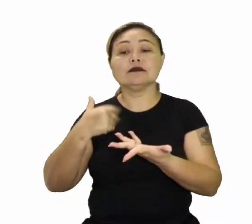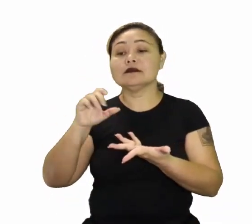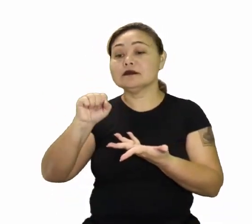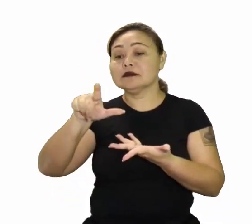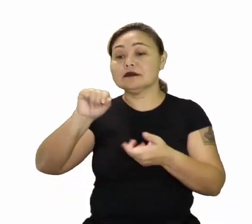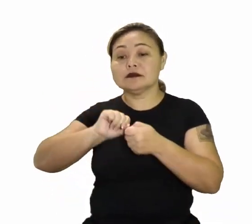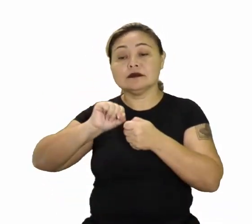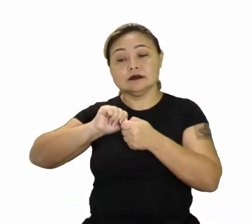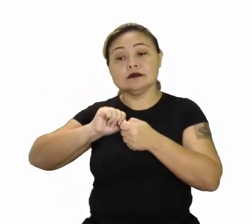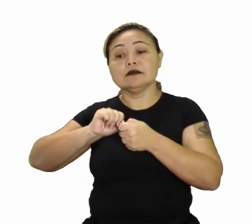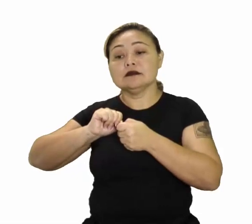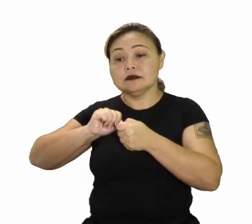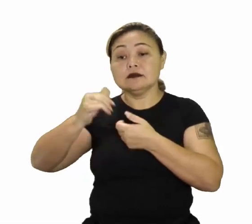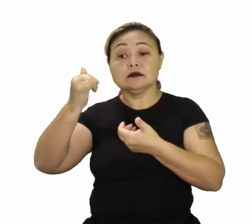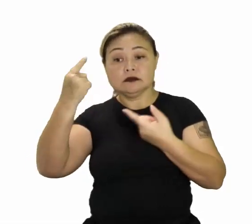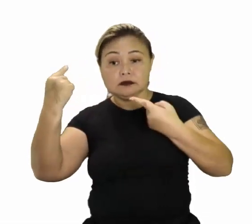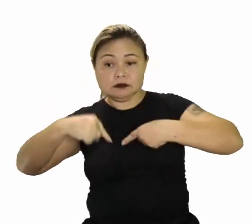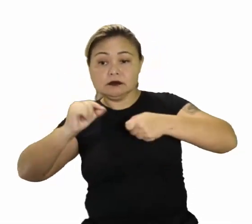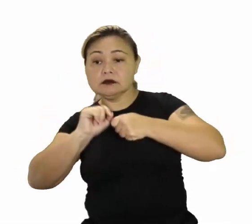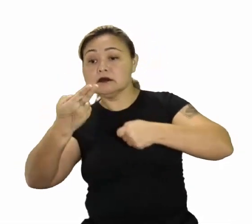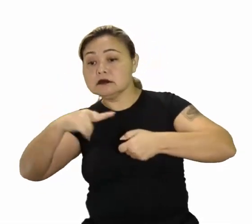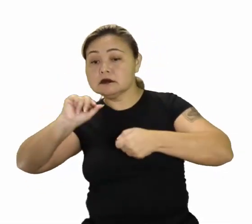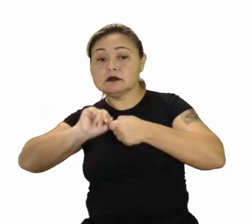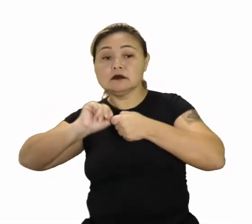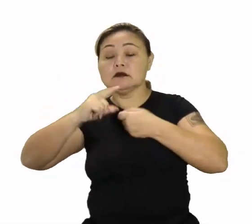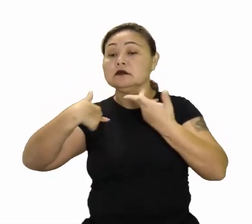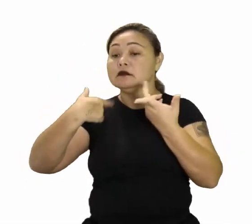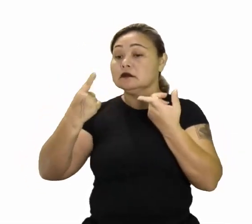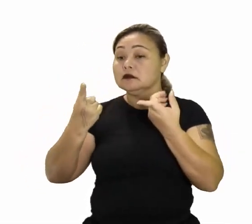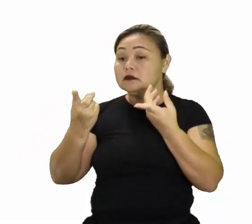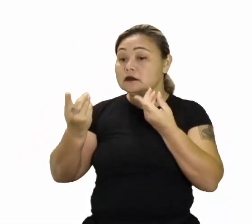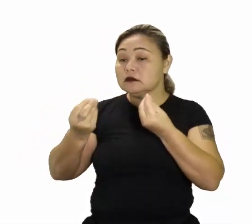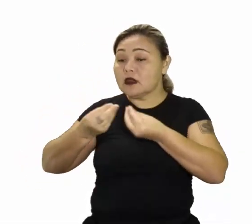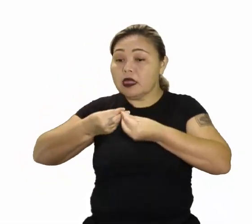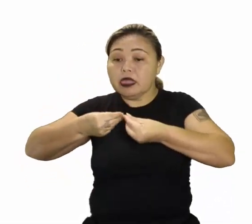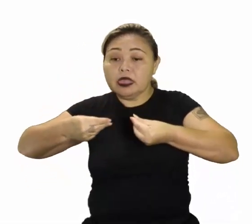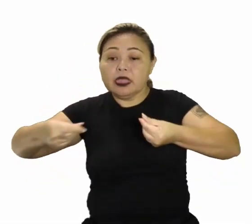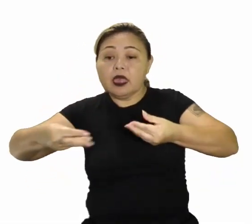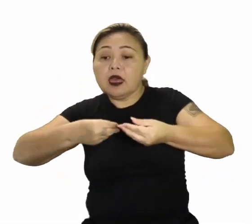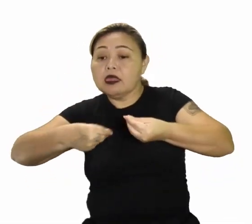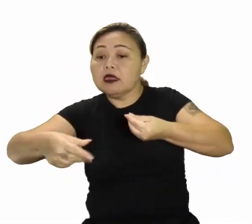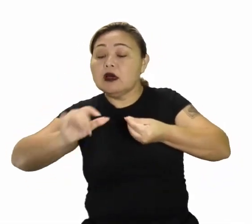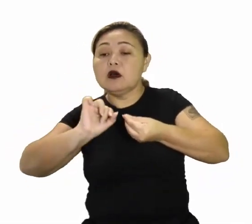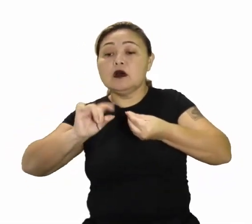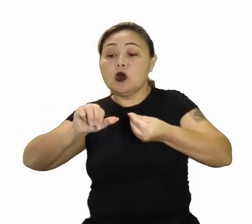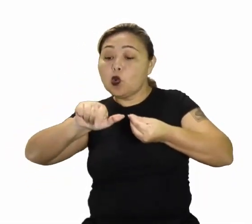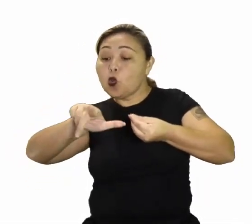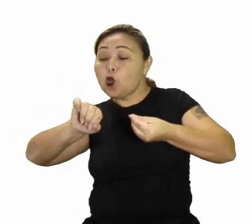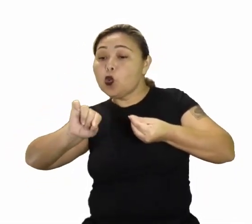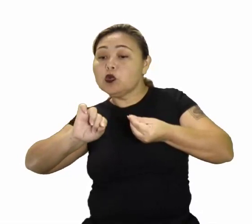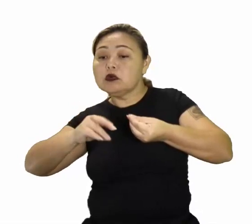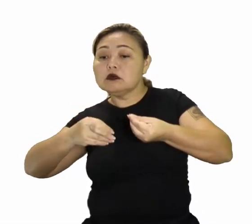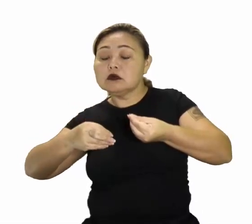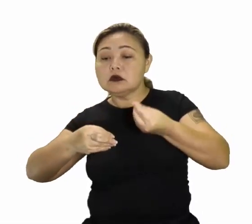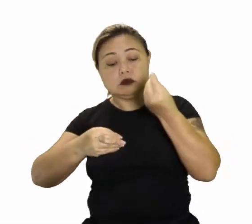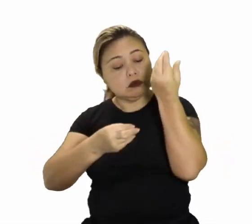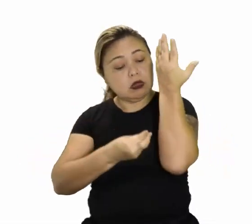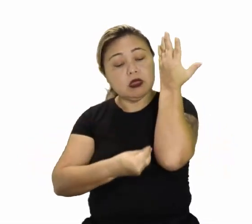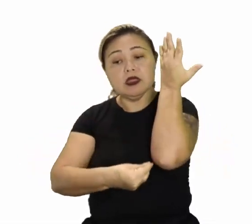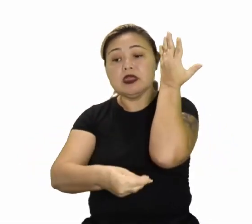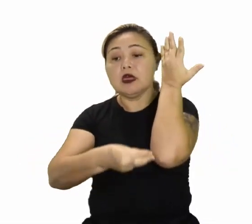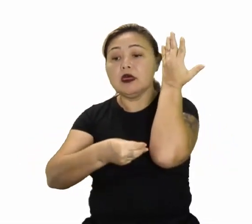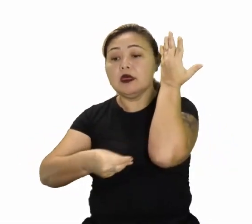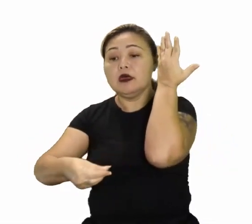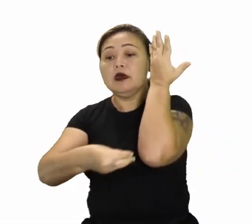solo. O solo é o quê? Evitar competição nutricional, evitar lexiviação, evitar que o solo... A degradação para o solo por